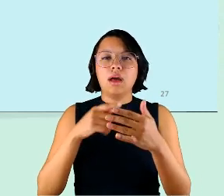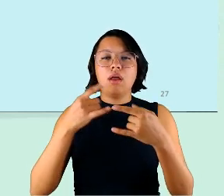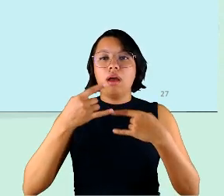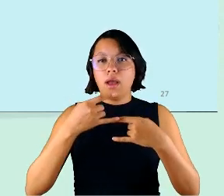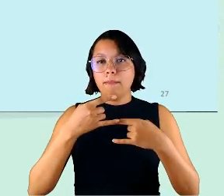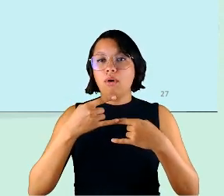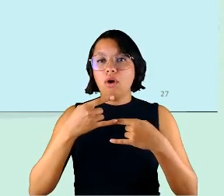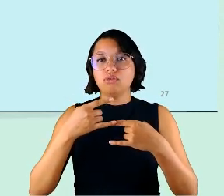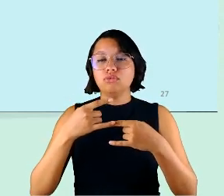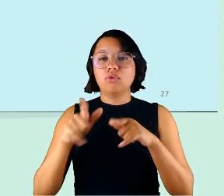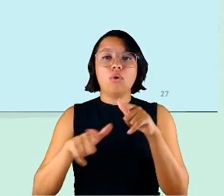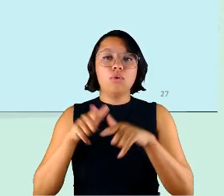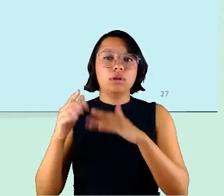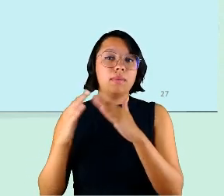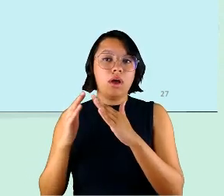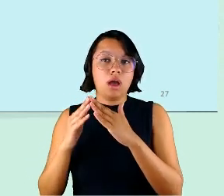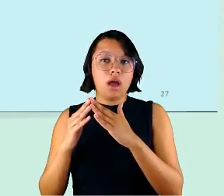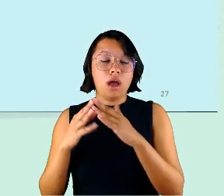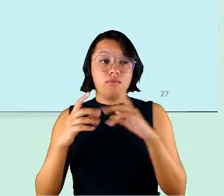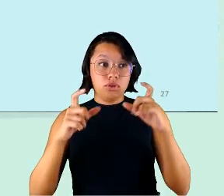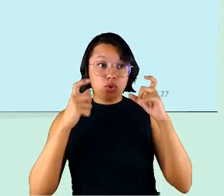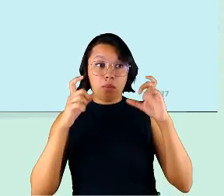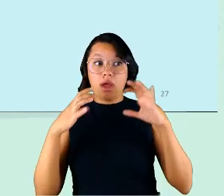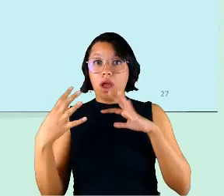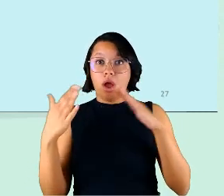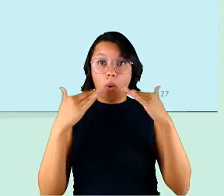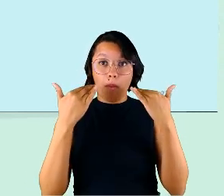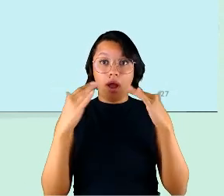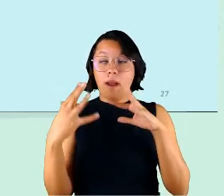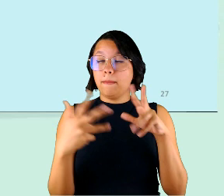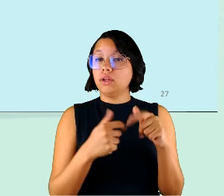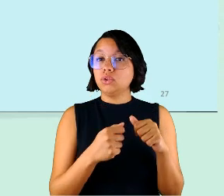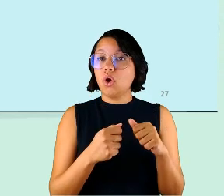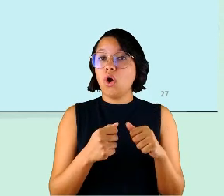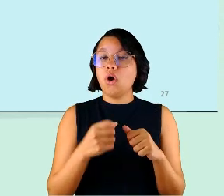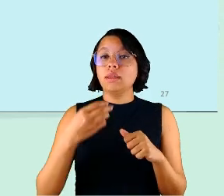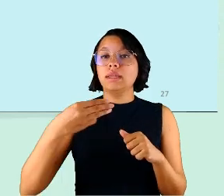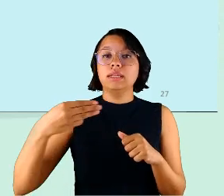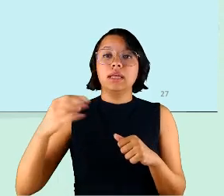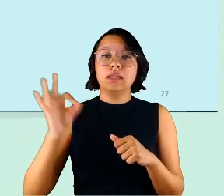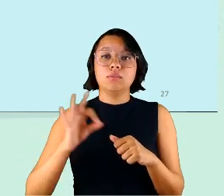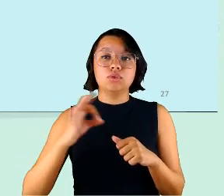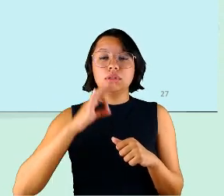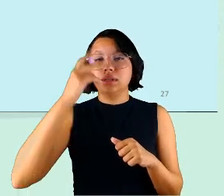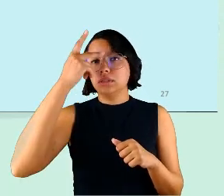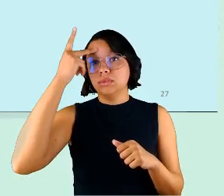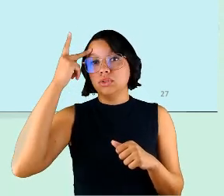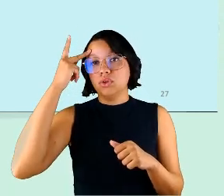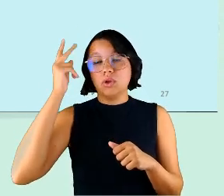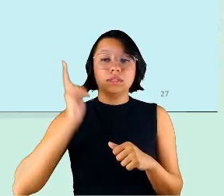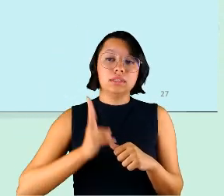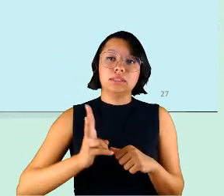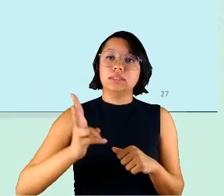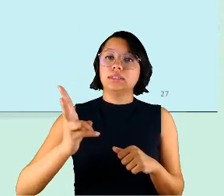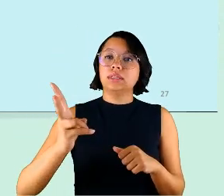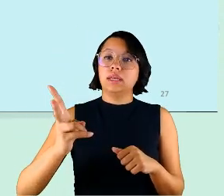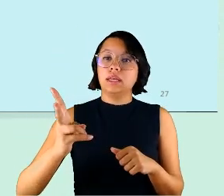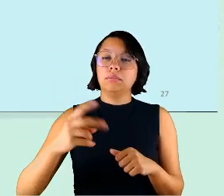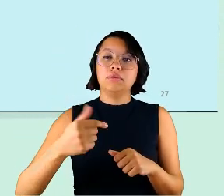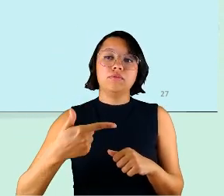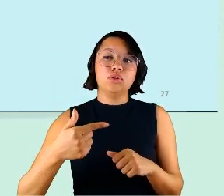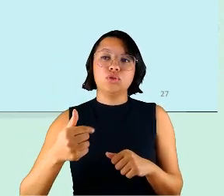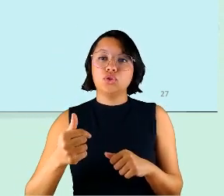surpreendente para nós todos aqui que sempre é 33% das pessoas frequentemente 21